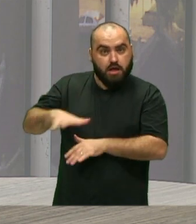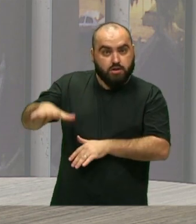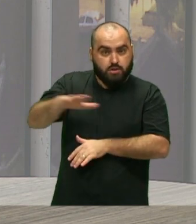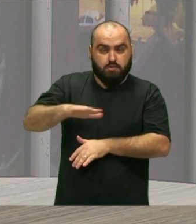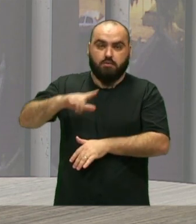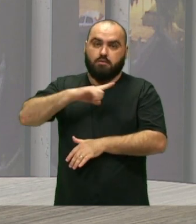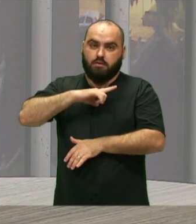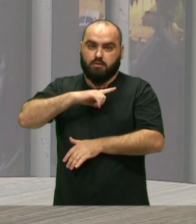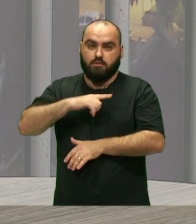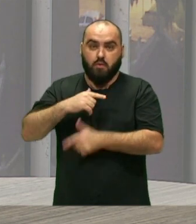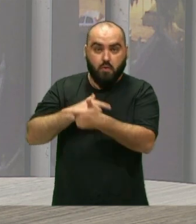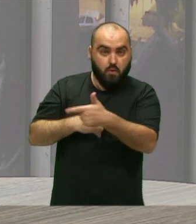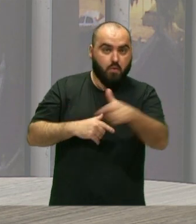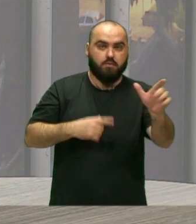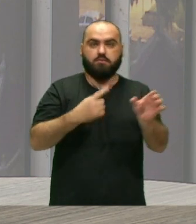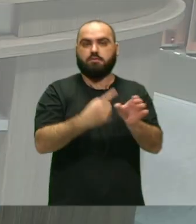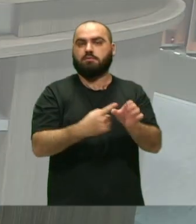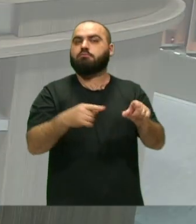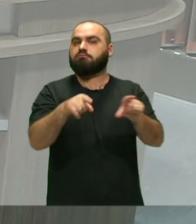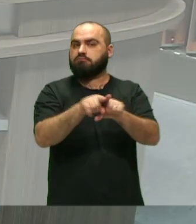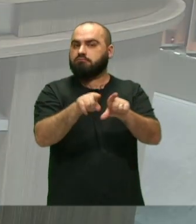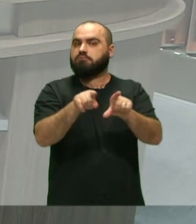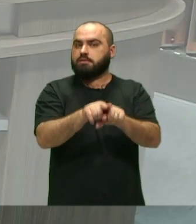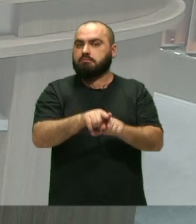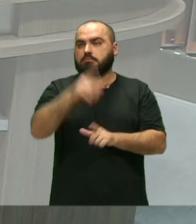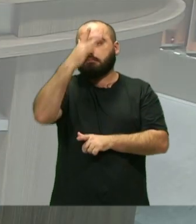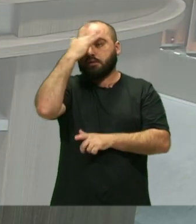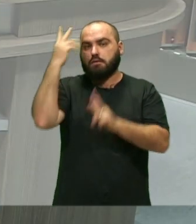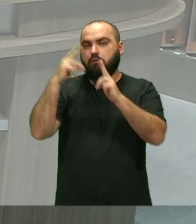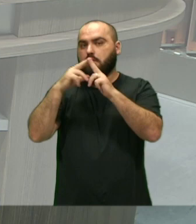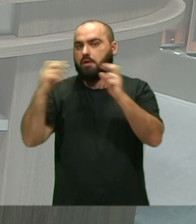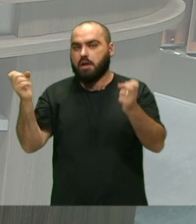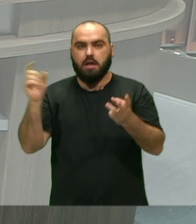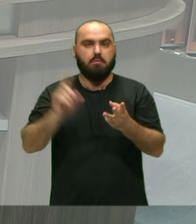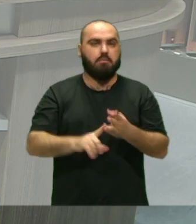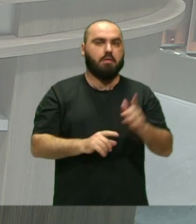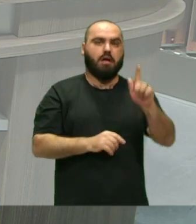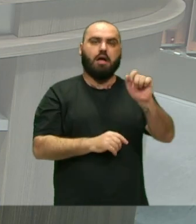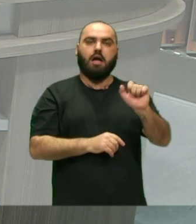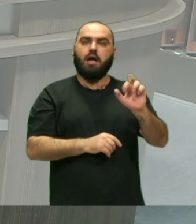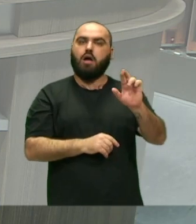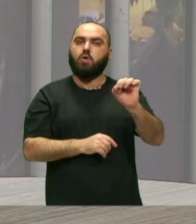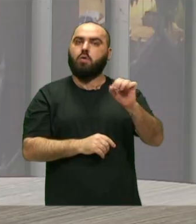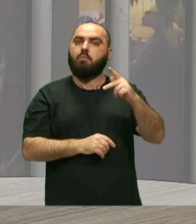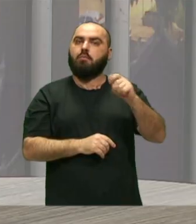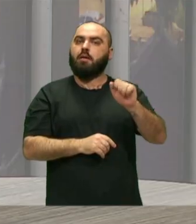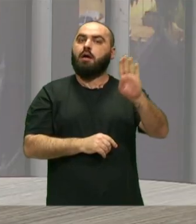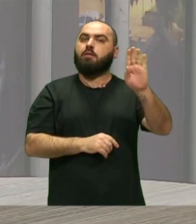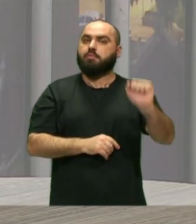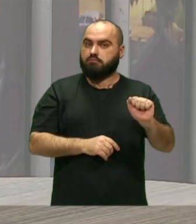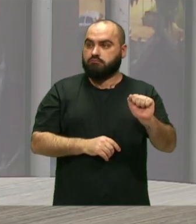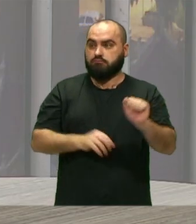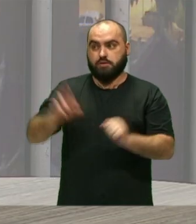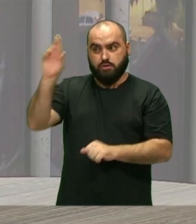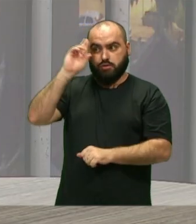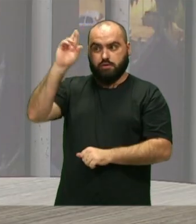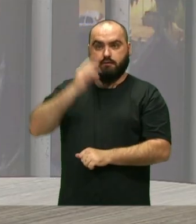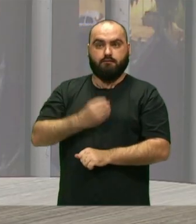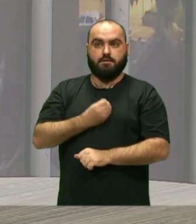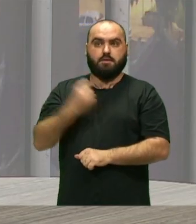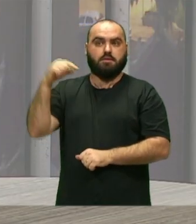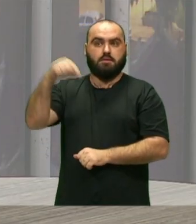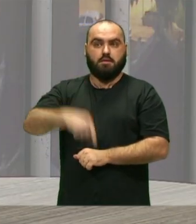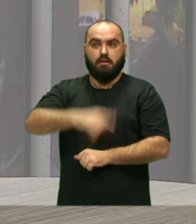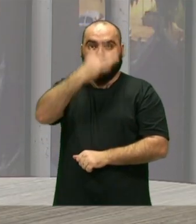E inclusive De outras cidades Vem gente de Florianópolis Vai vir gente de Garopaba A vinda da Mestra para cá É algo que todo mundo